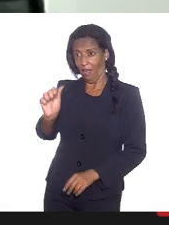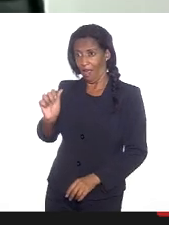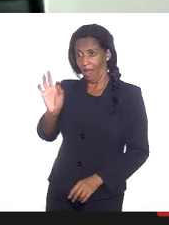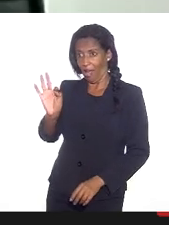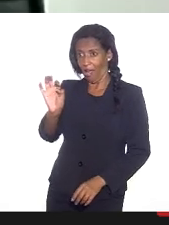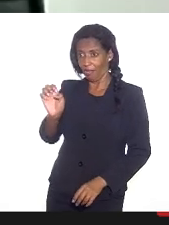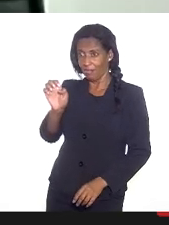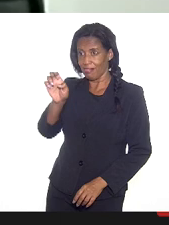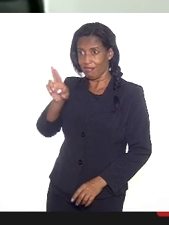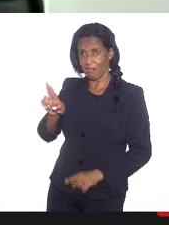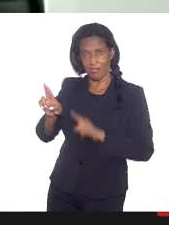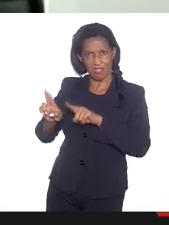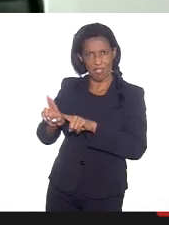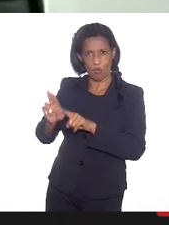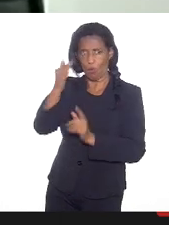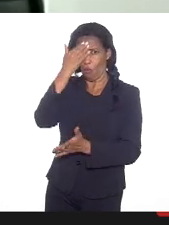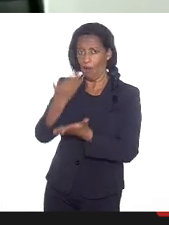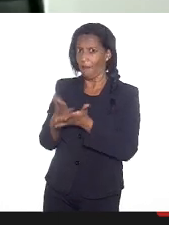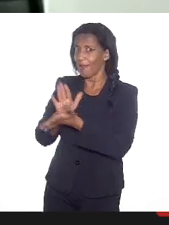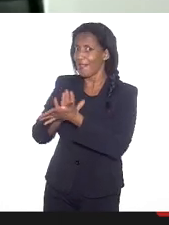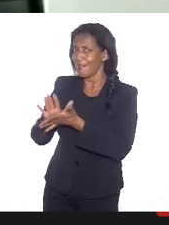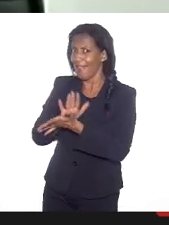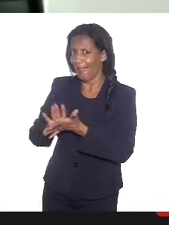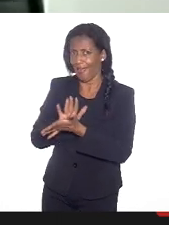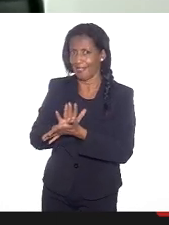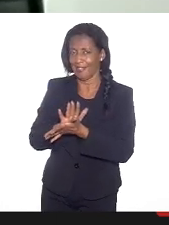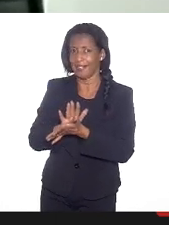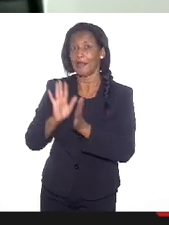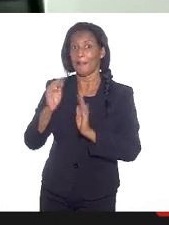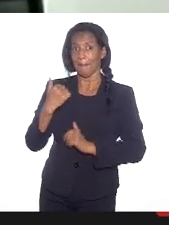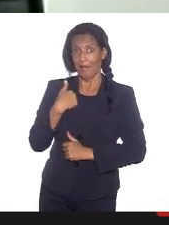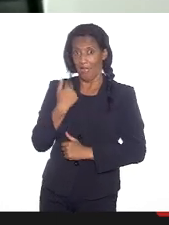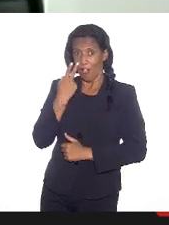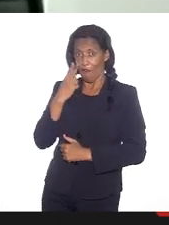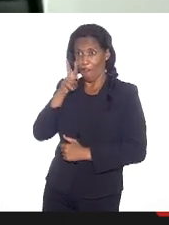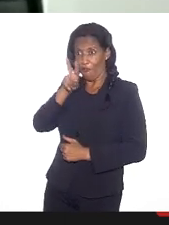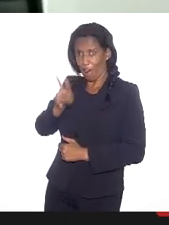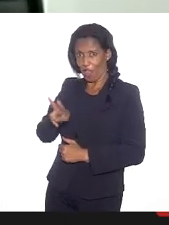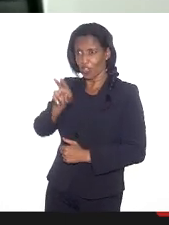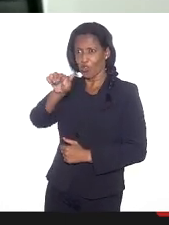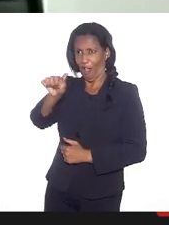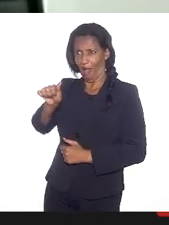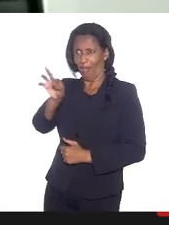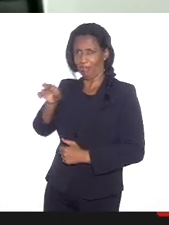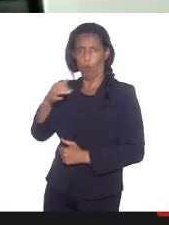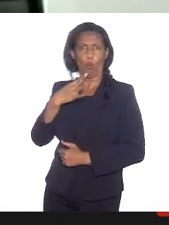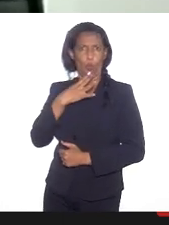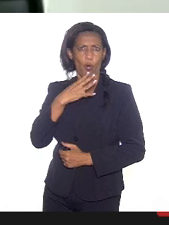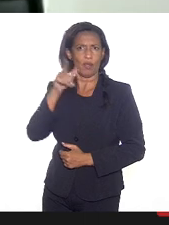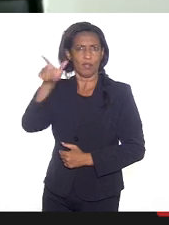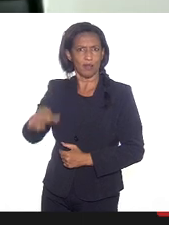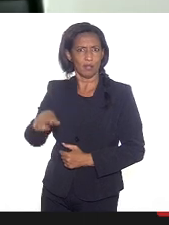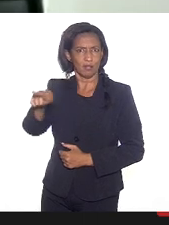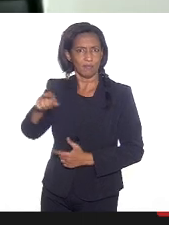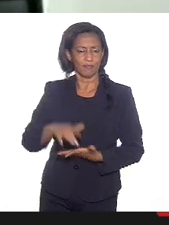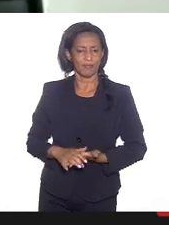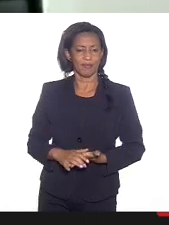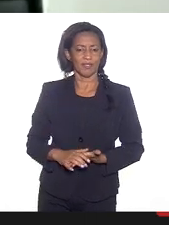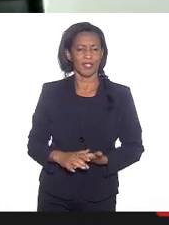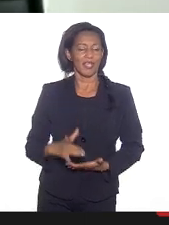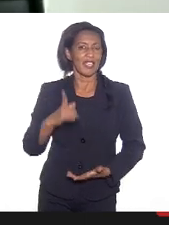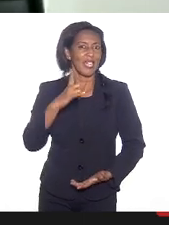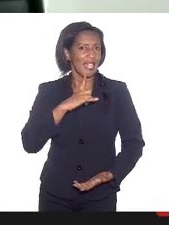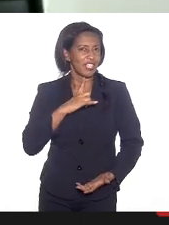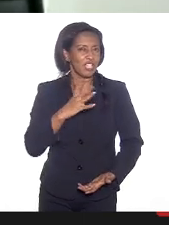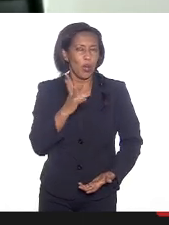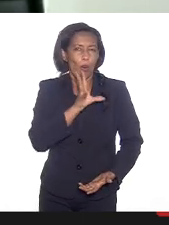a liberdade de não crer em nada, mas eu vejo o ateu, eu conheço ateus também, eles trazem uma essência do